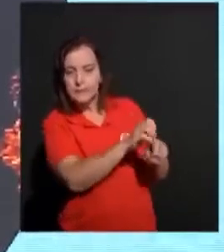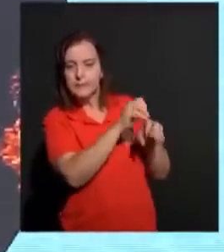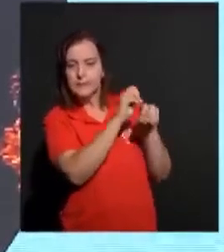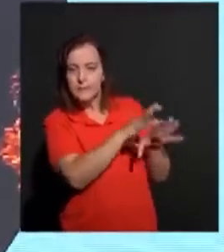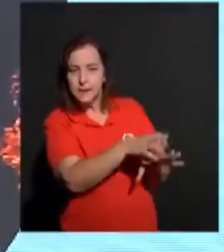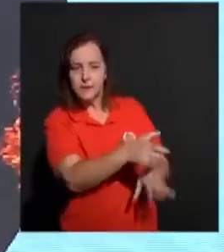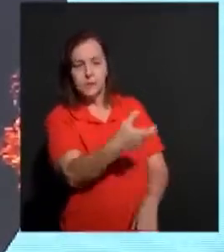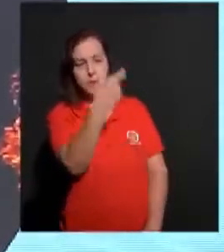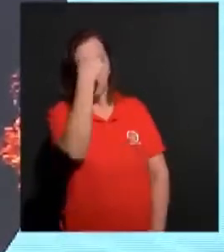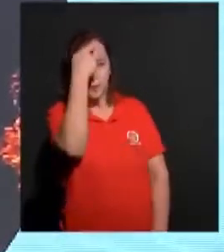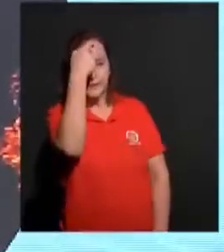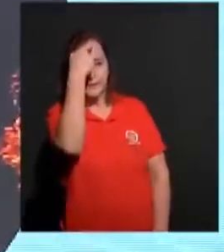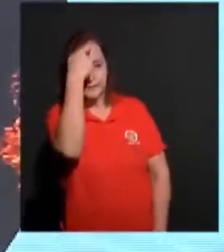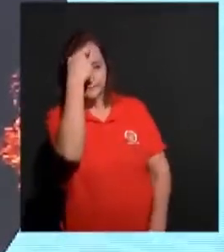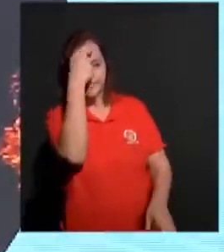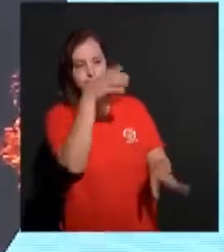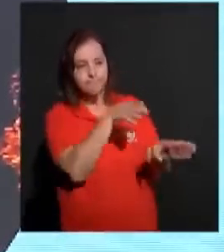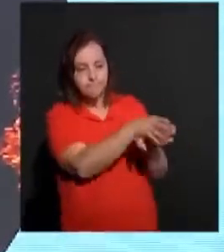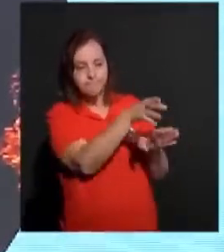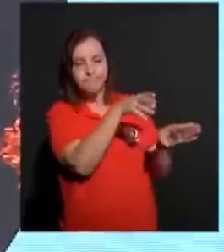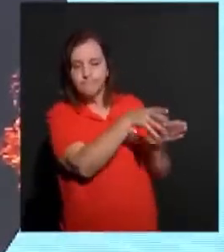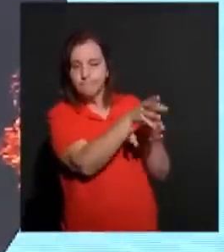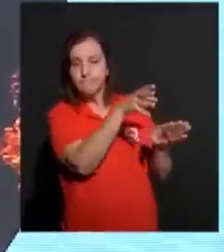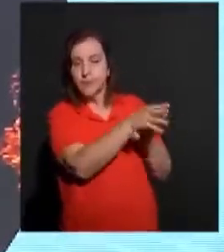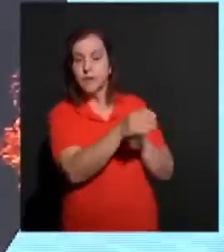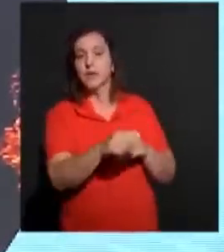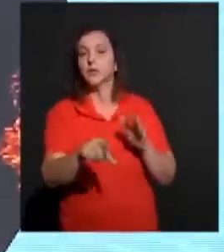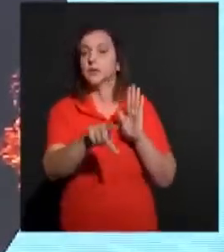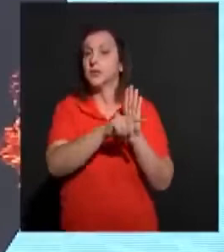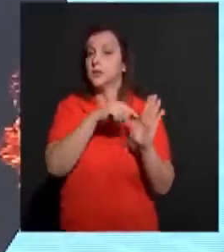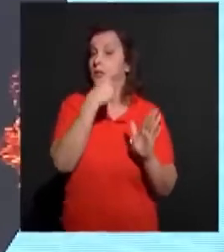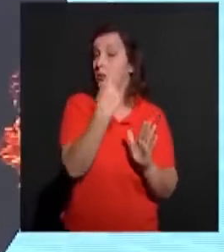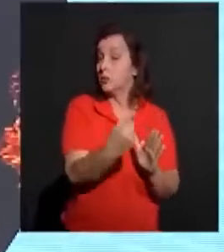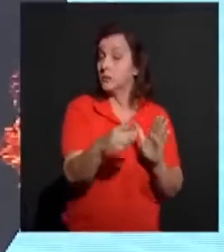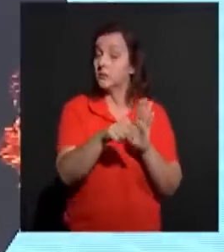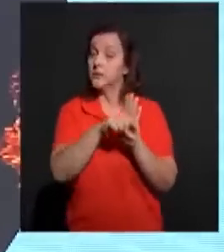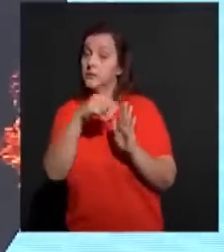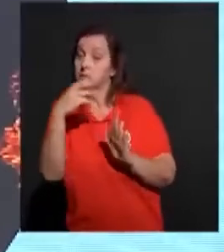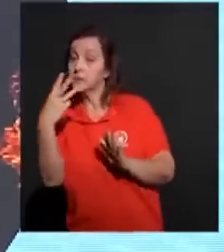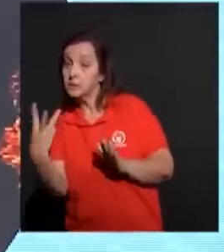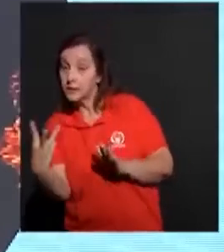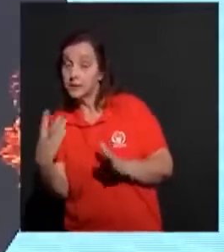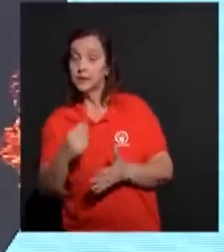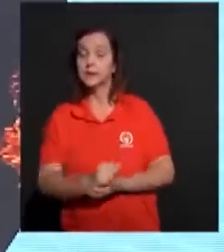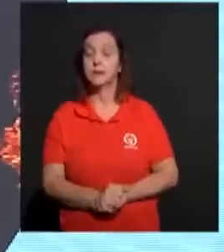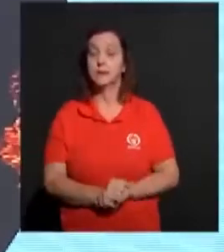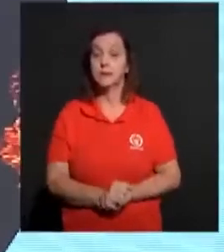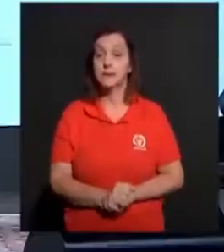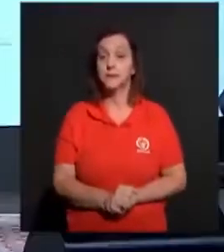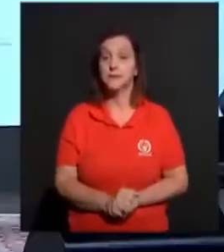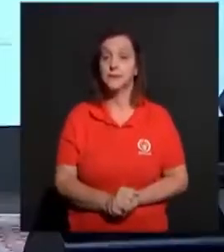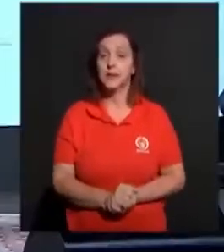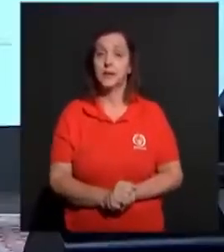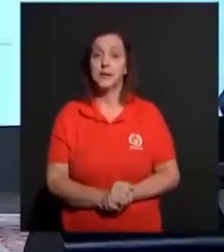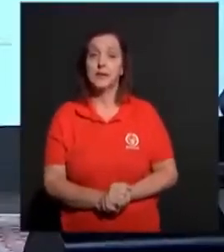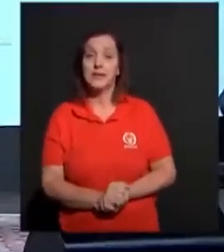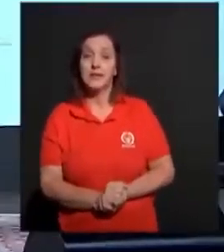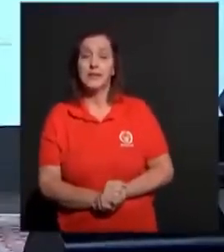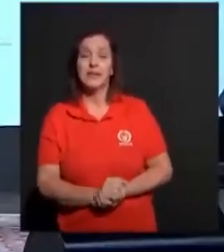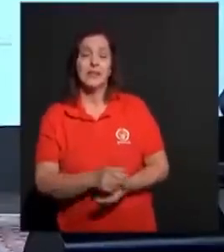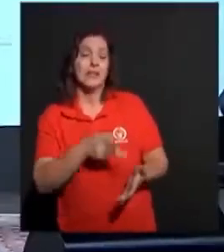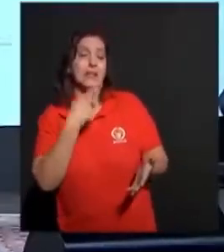do versículo 1 ao versículo 3. Ele vai trazer algumas coisas que ele até põe numa